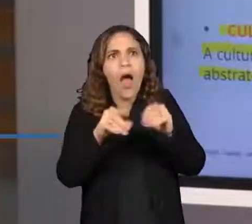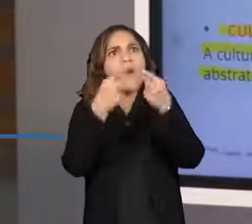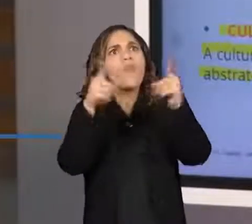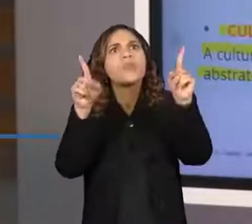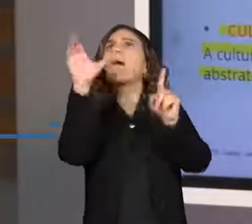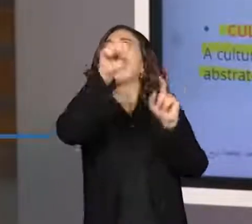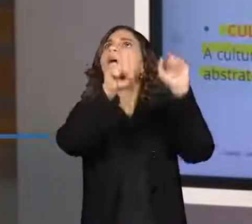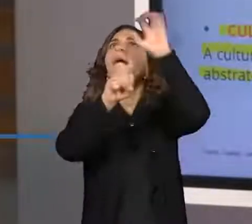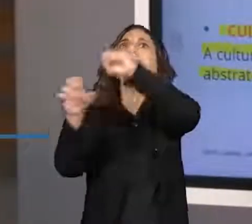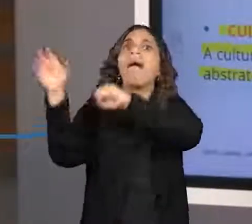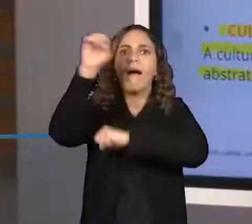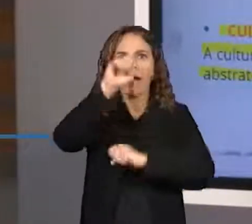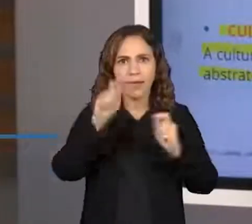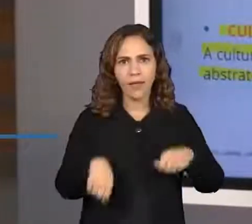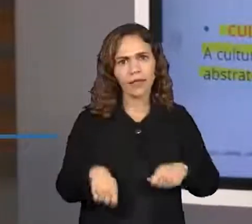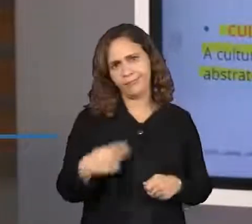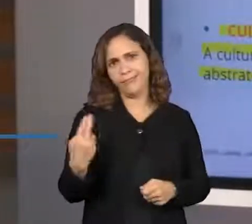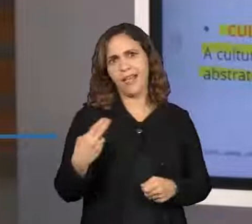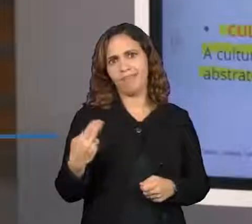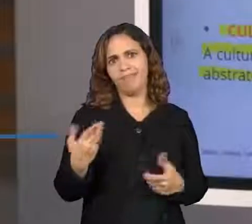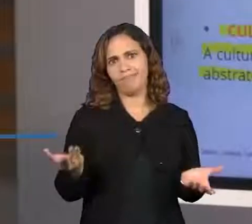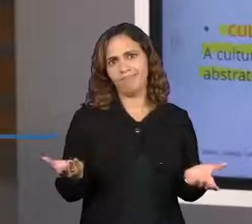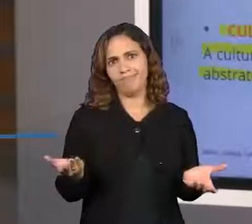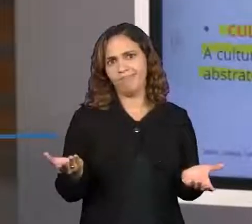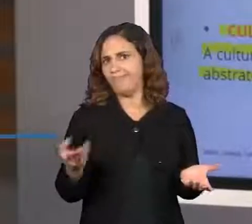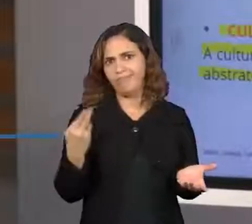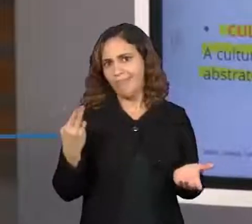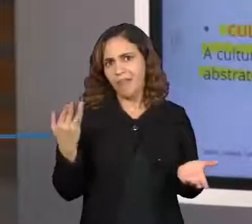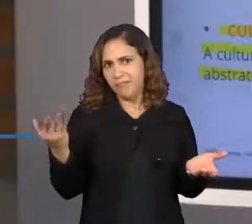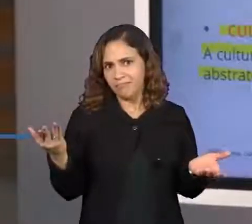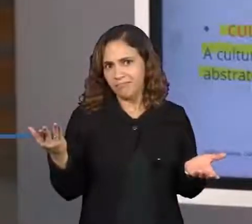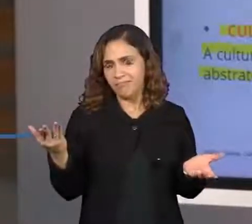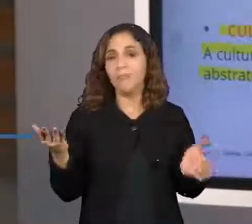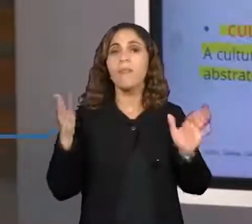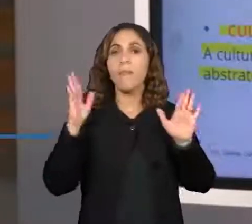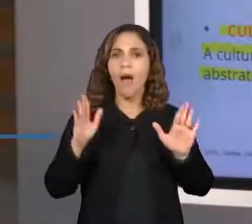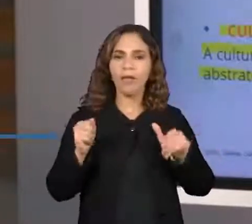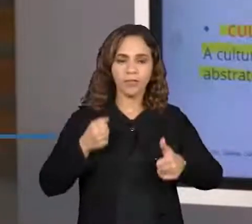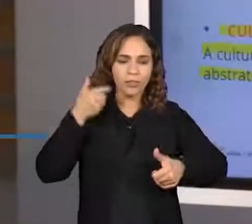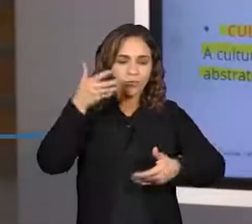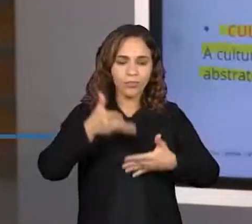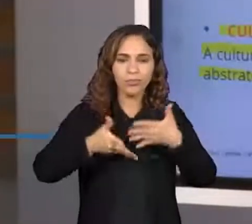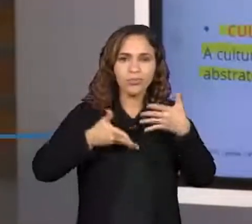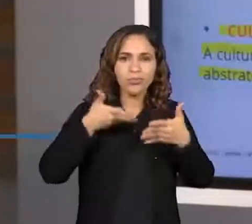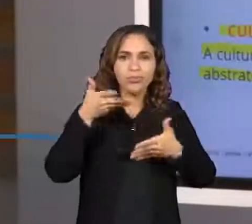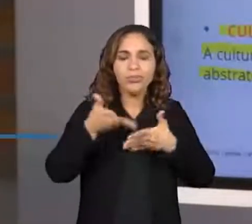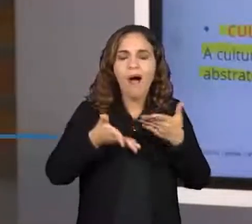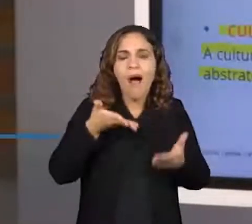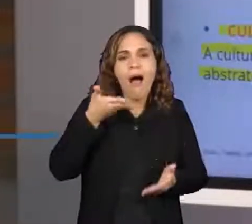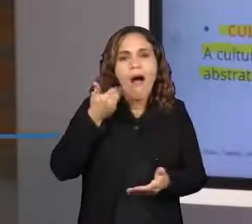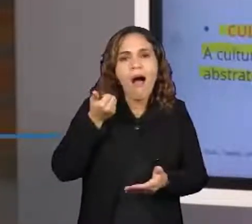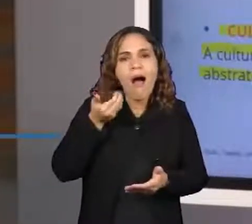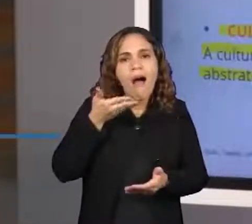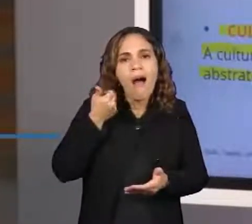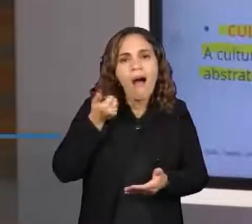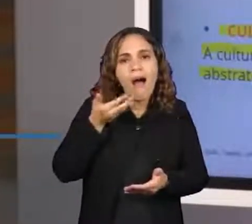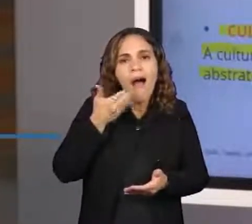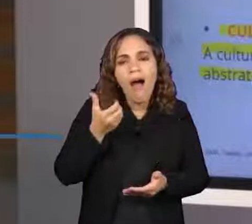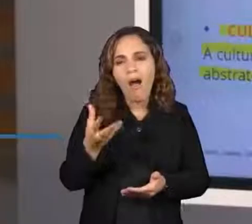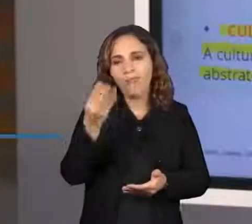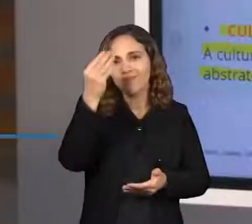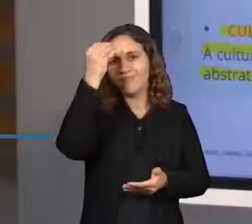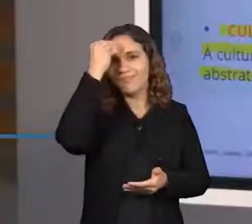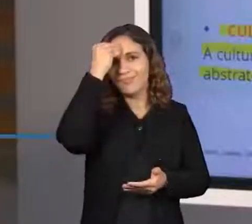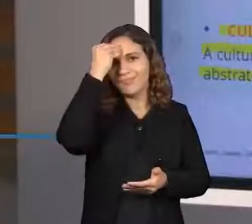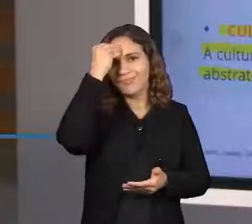uma música cantada? Consigo pegar nessa música? Mas eu consigo ensiná-la e levá-la